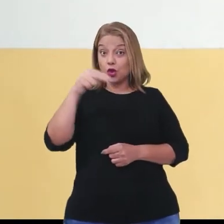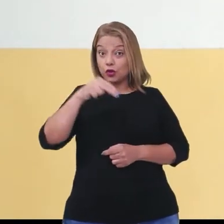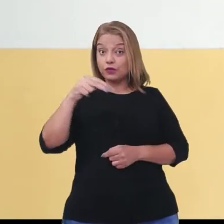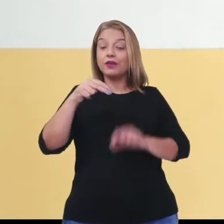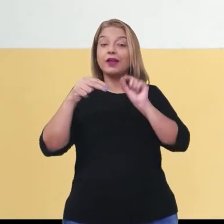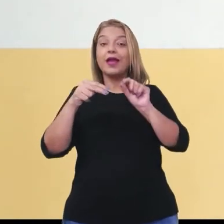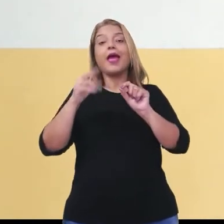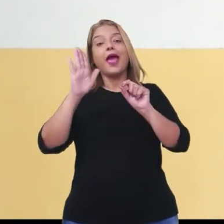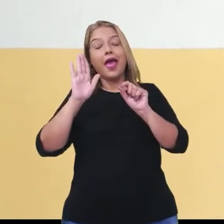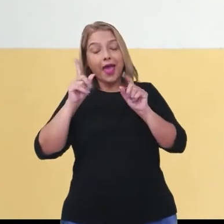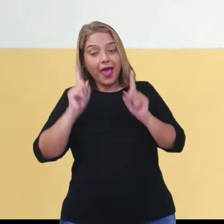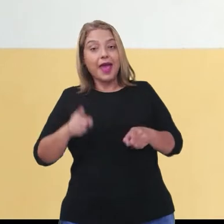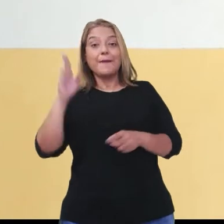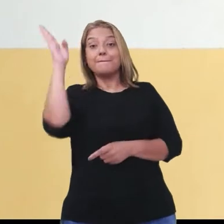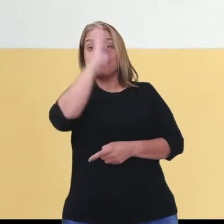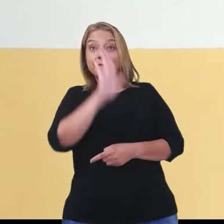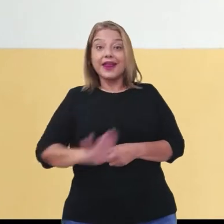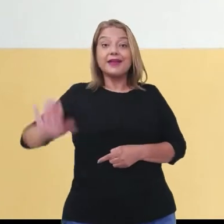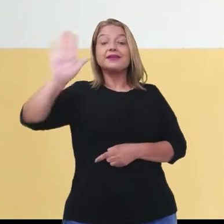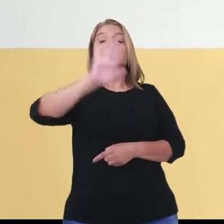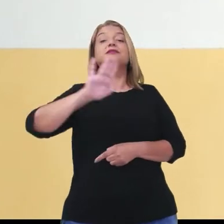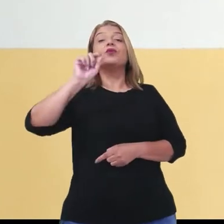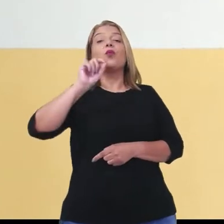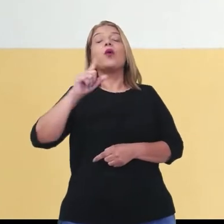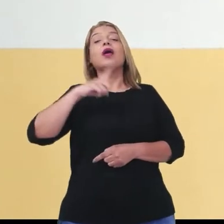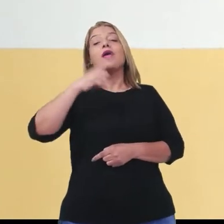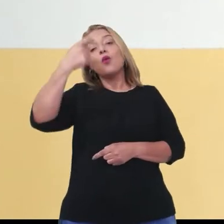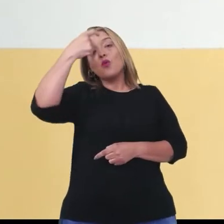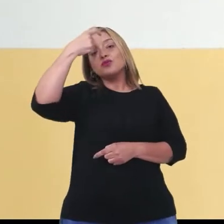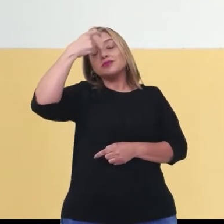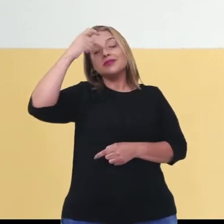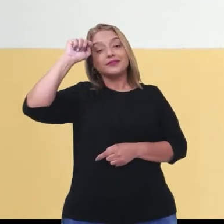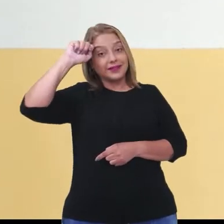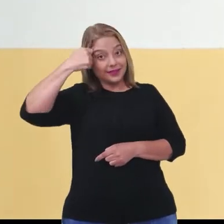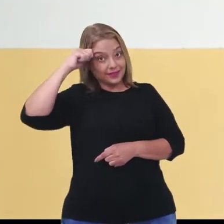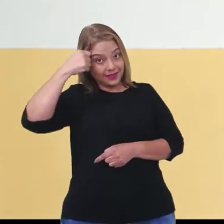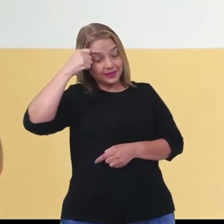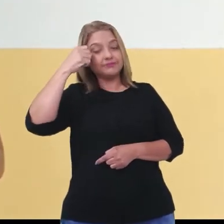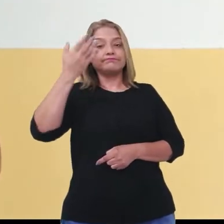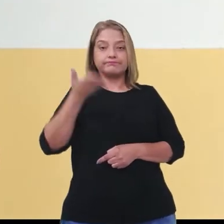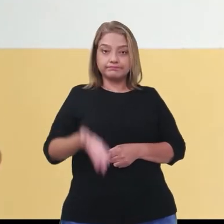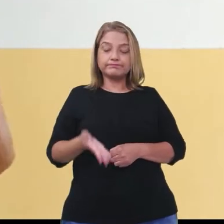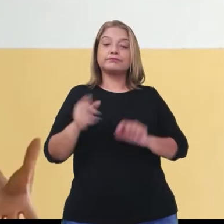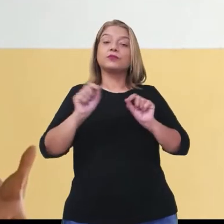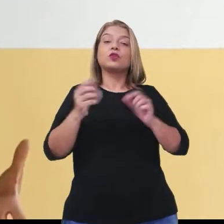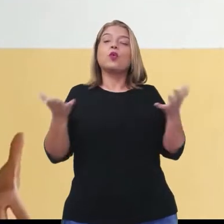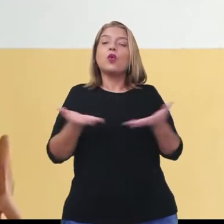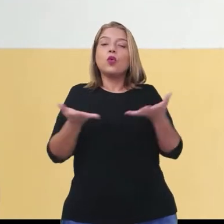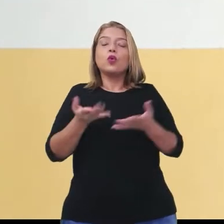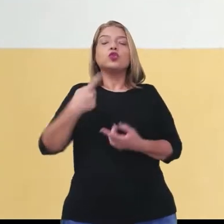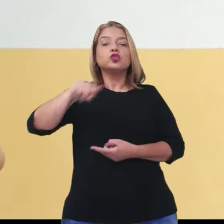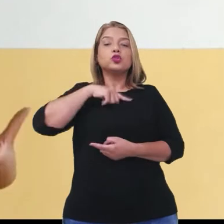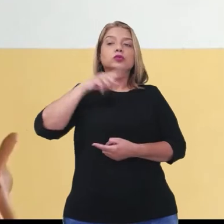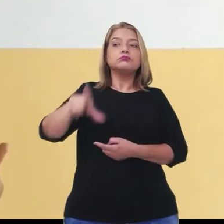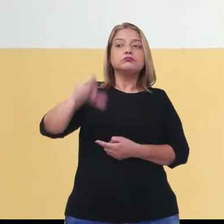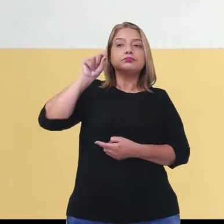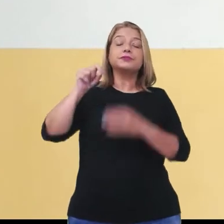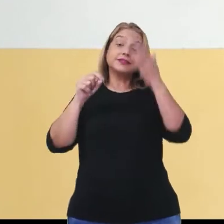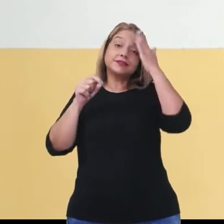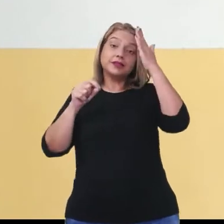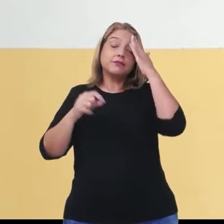comemorado no Brasil o Dia da Consciência Negra, no CEME nós optamos por intensificar e